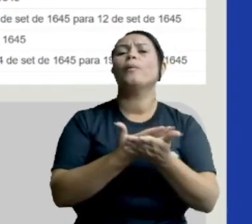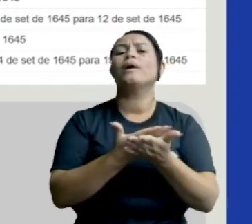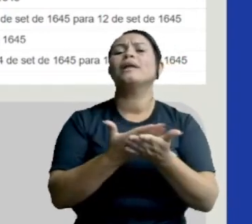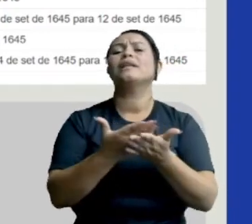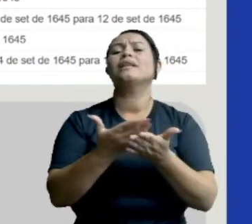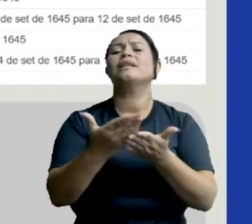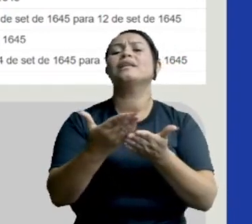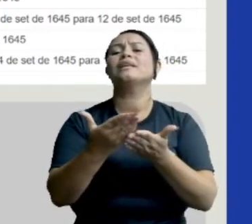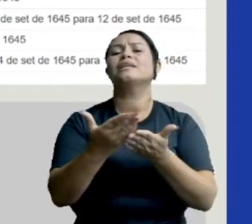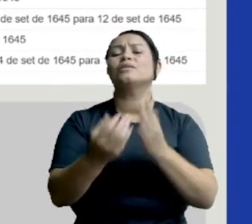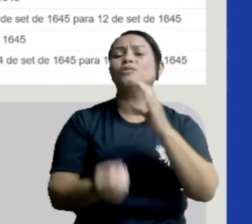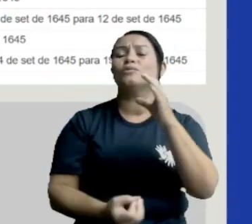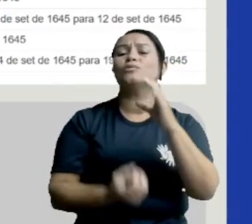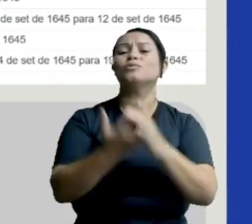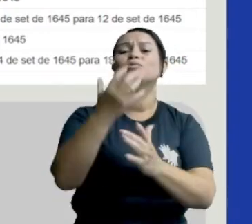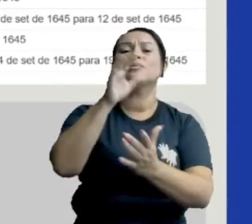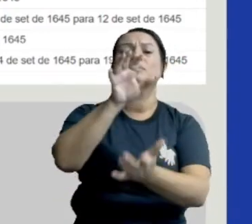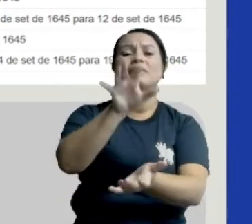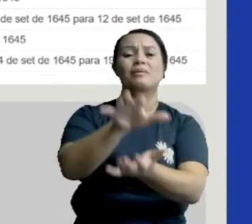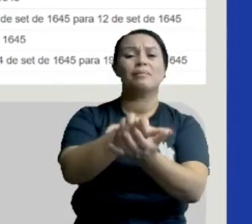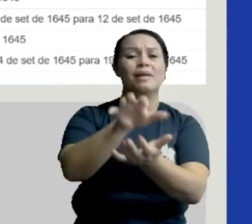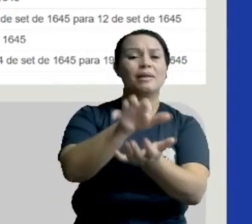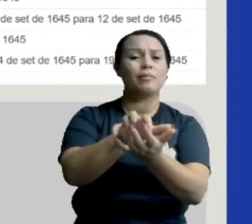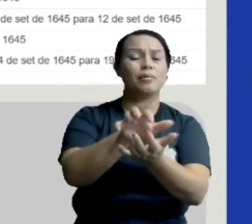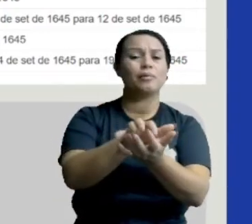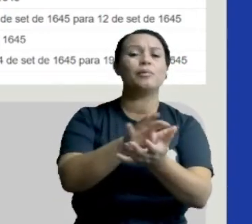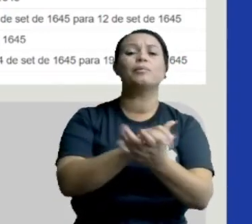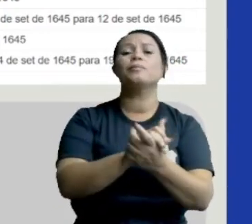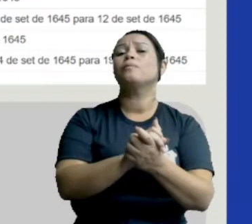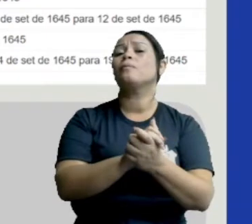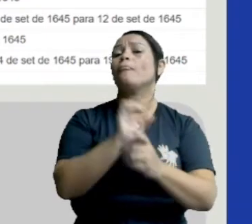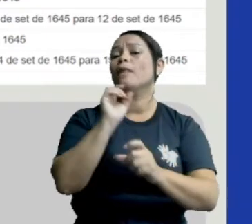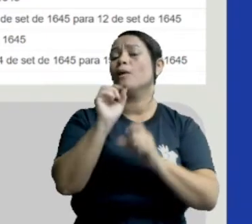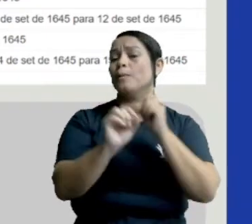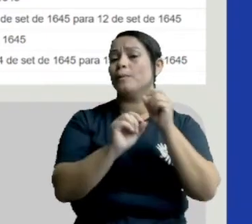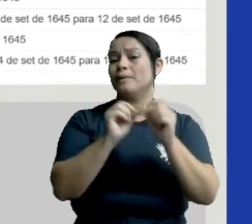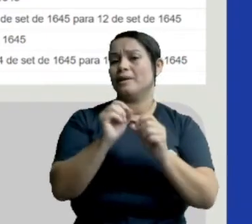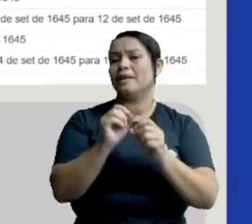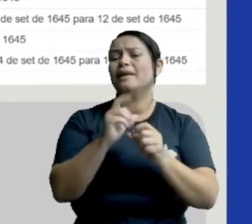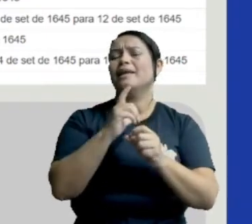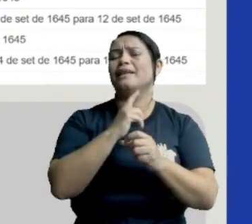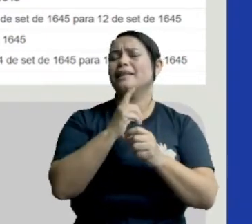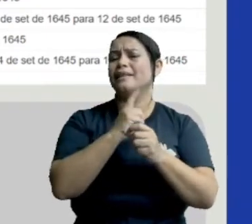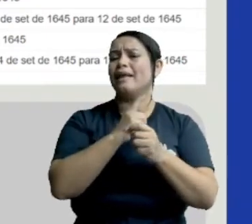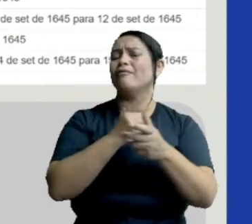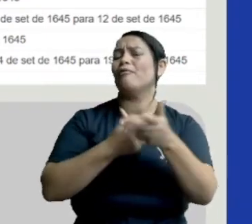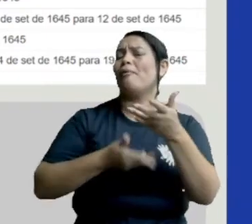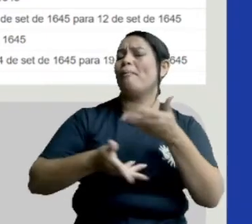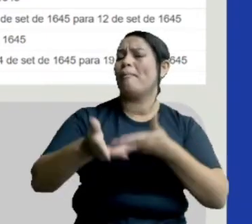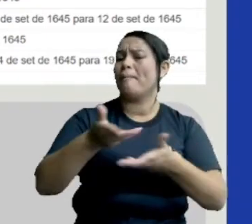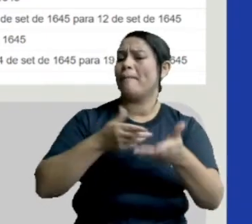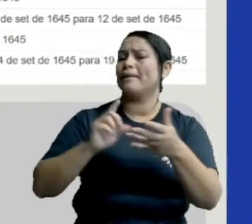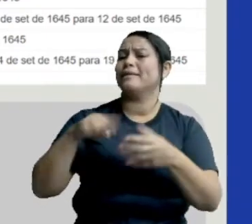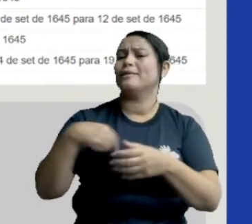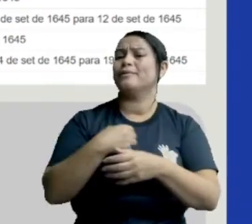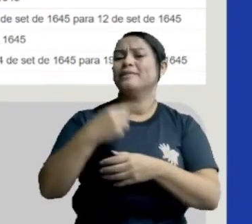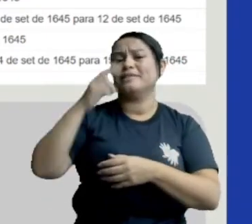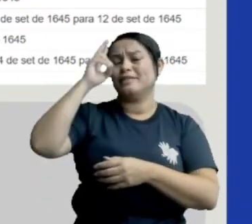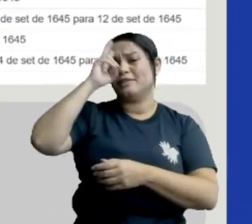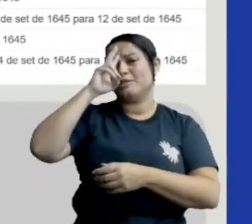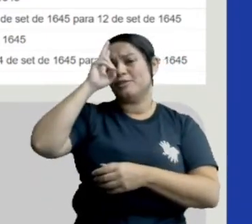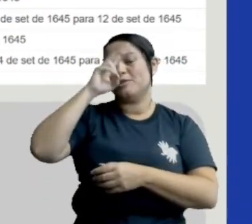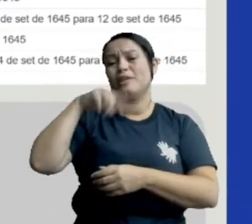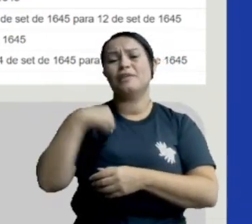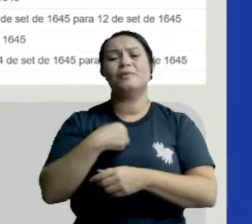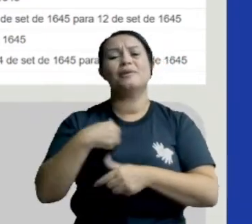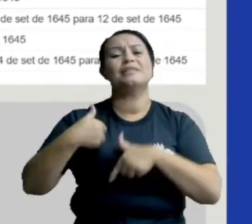insurreição pernambucana. Que fez parte da nossa história, da nossa